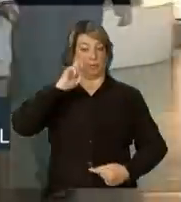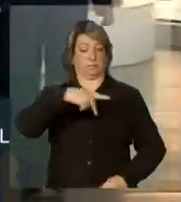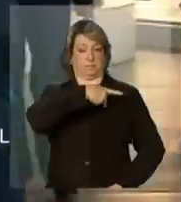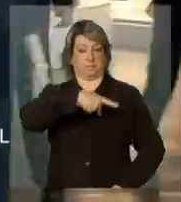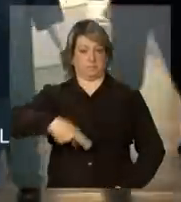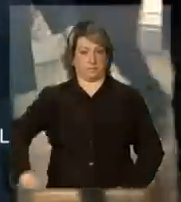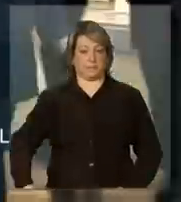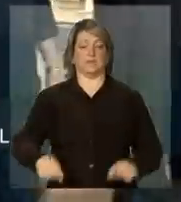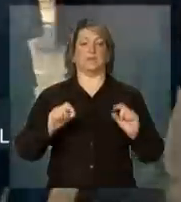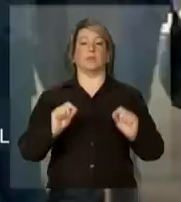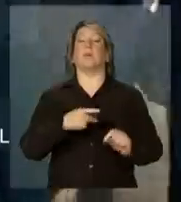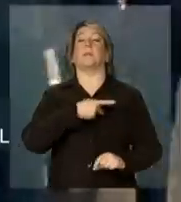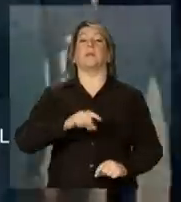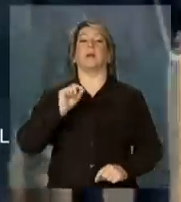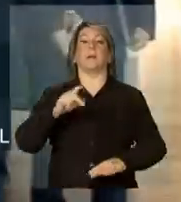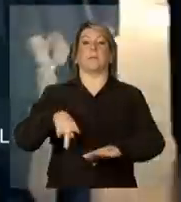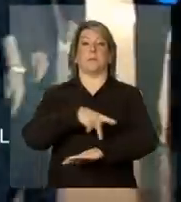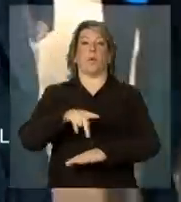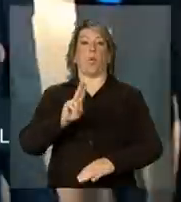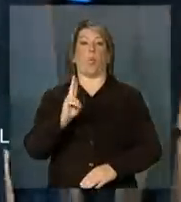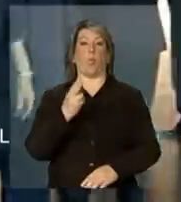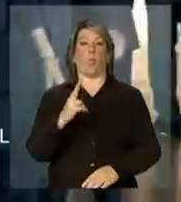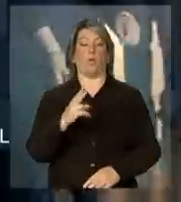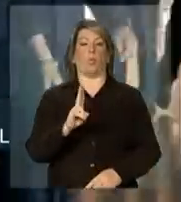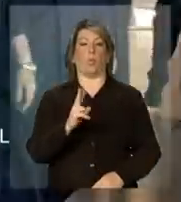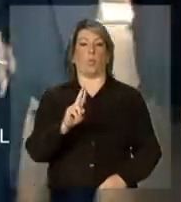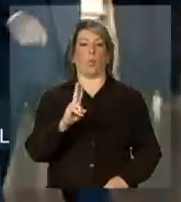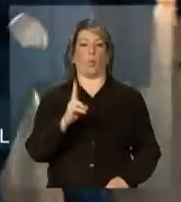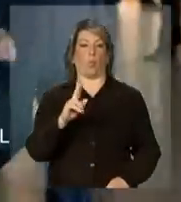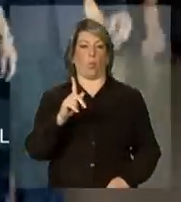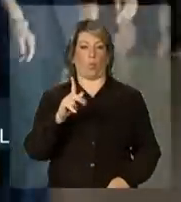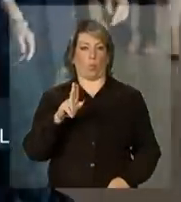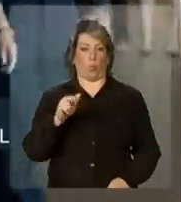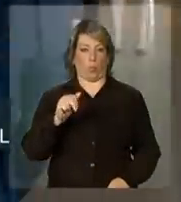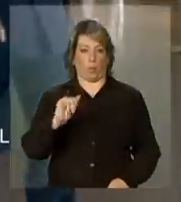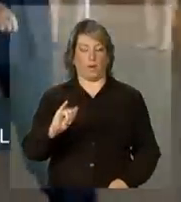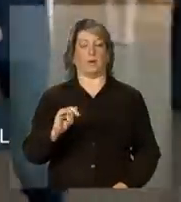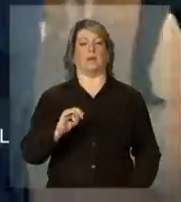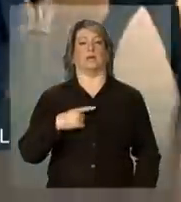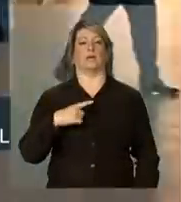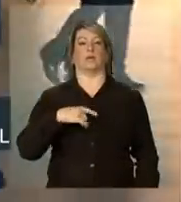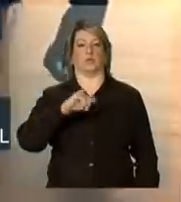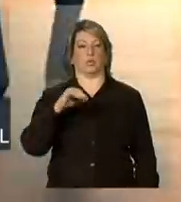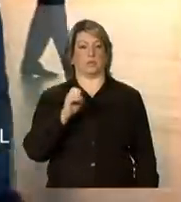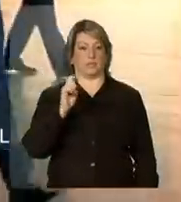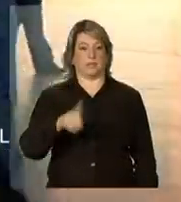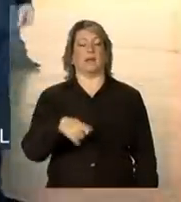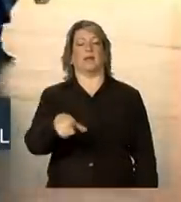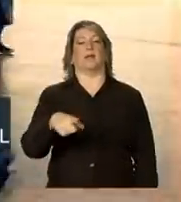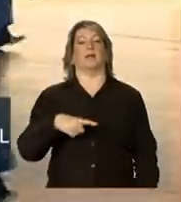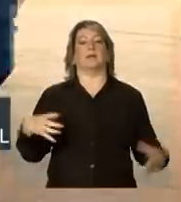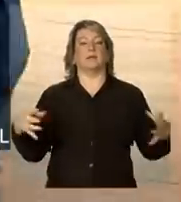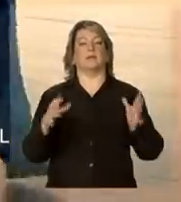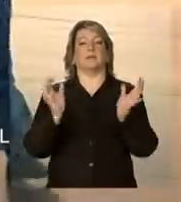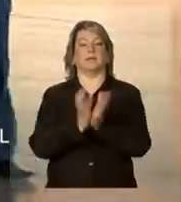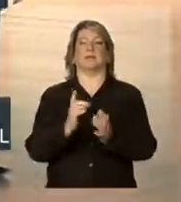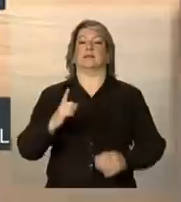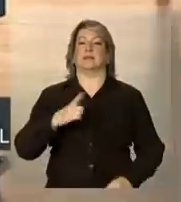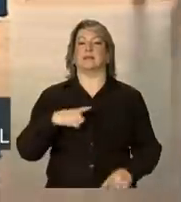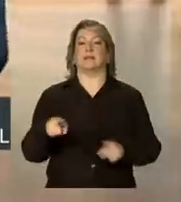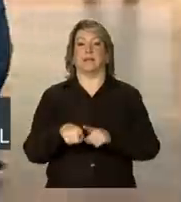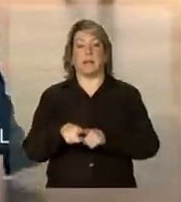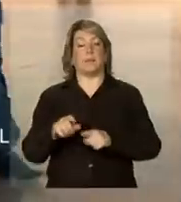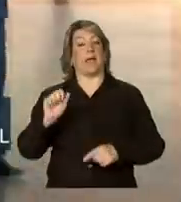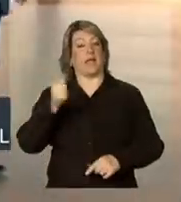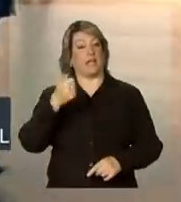Estado o presidente do Uruguai, José Mujica. São membros plenos do Mercosul, Argentina, que